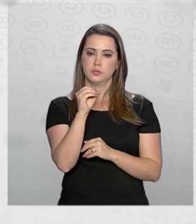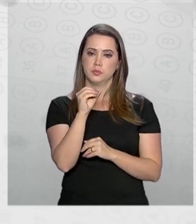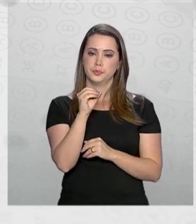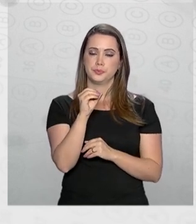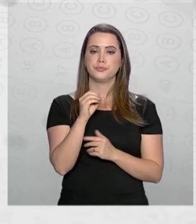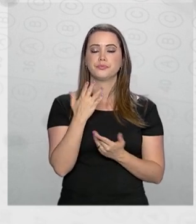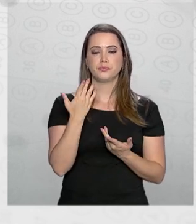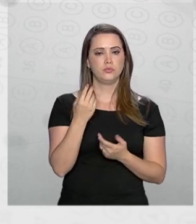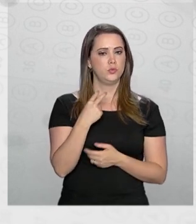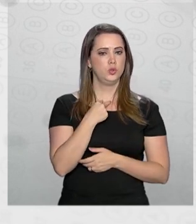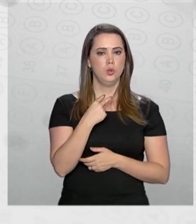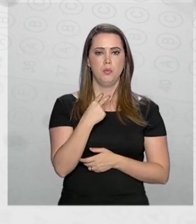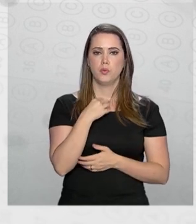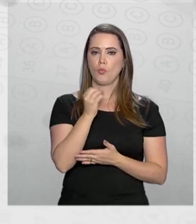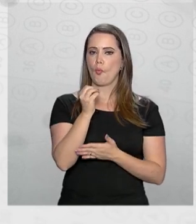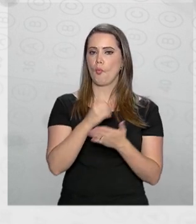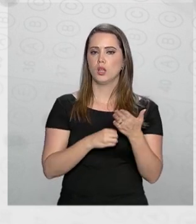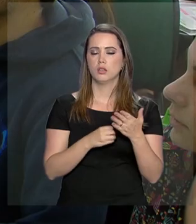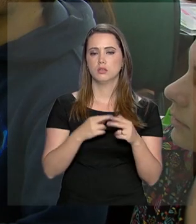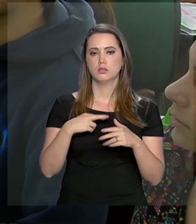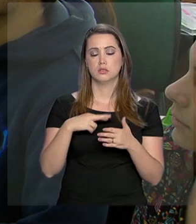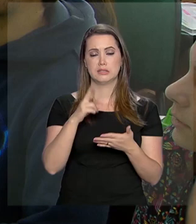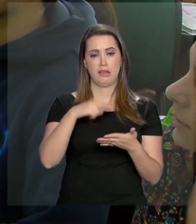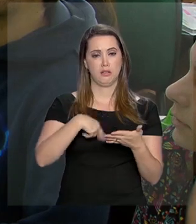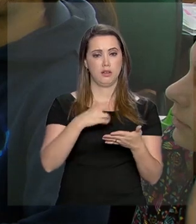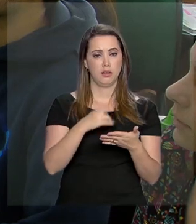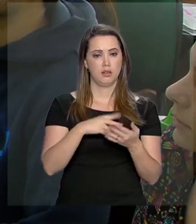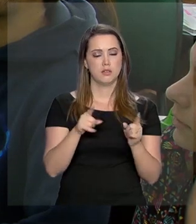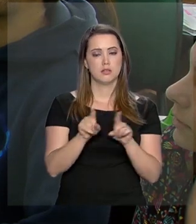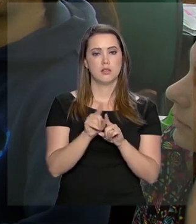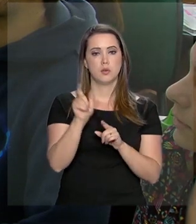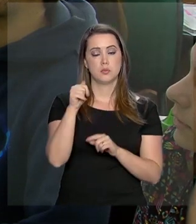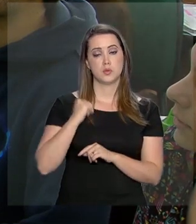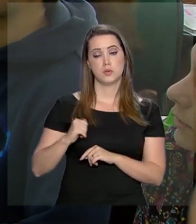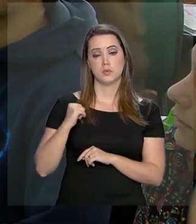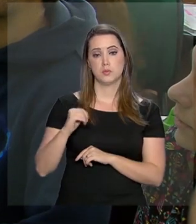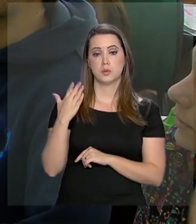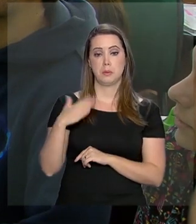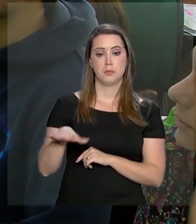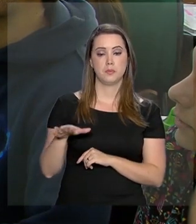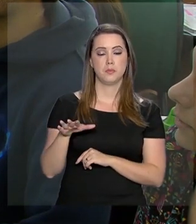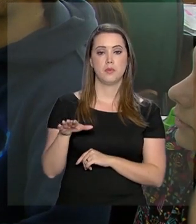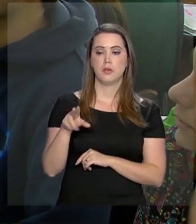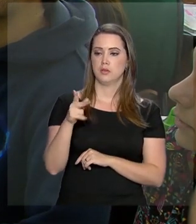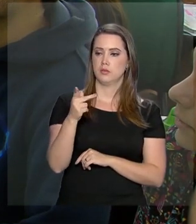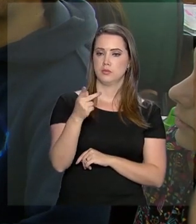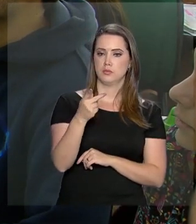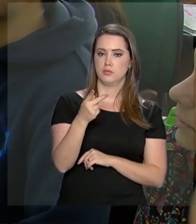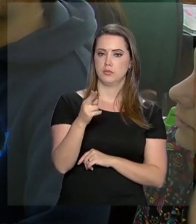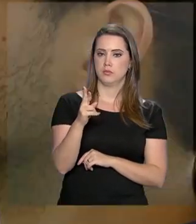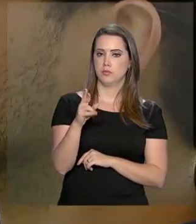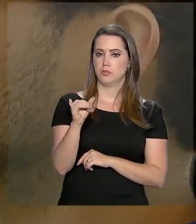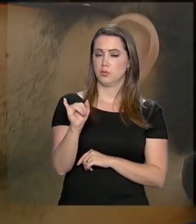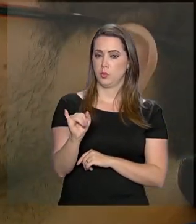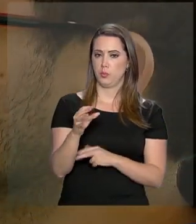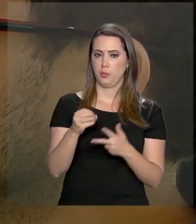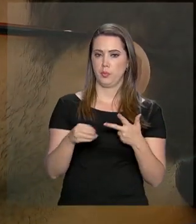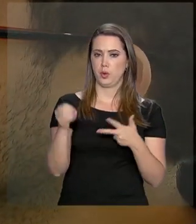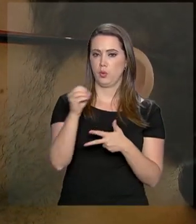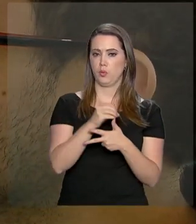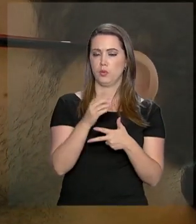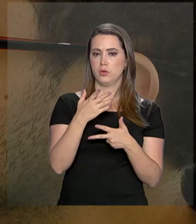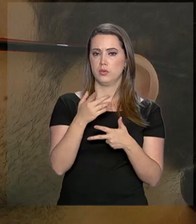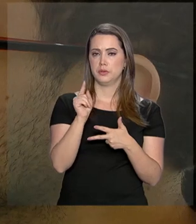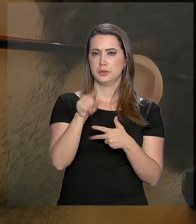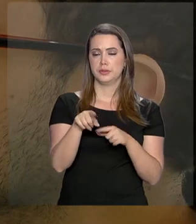Além disso, não podem ter zerado a redação. Os bolsistas parciais do programa Universidade para Todos, o ProUni, ou seja,